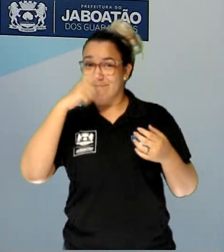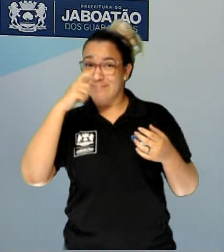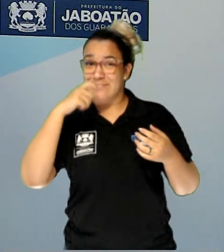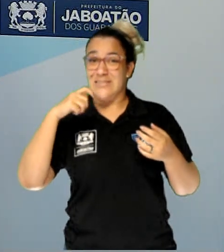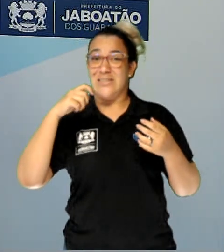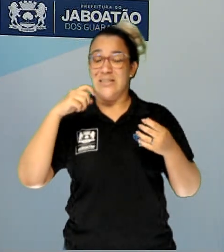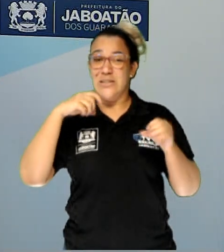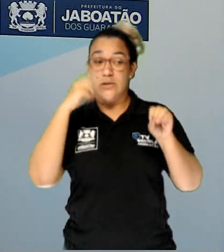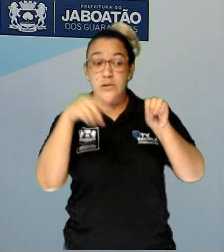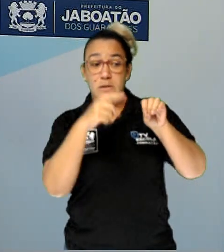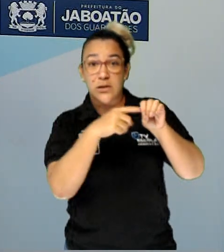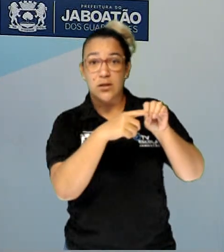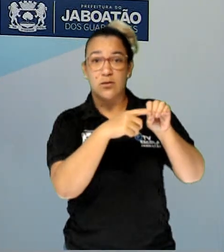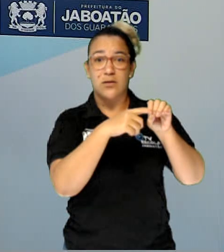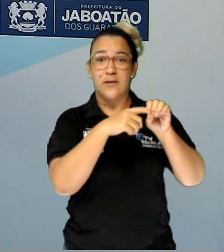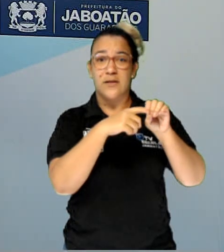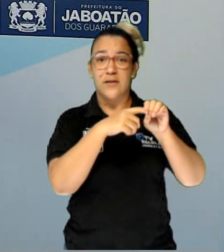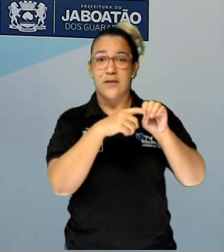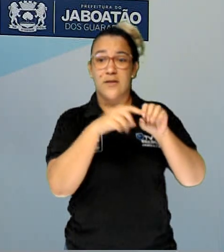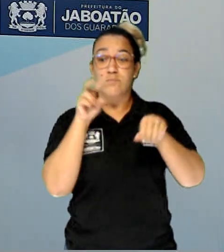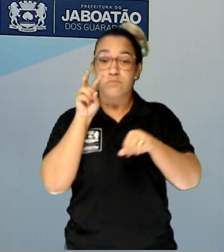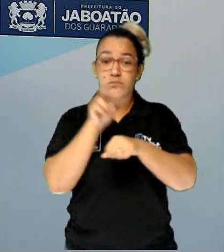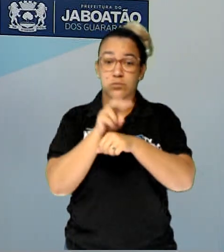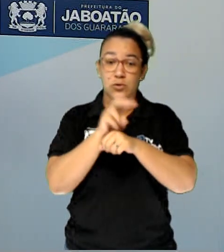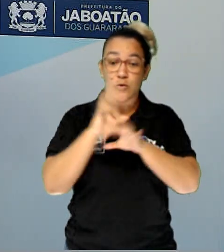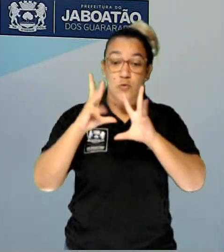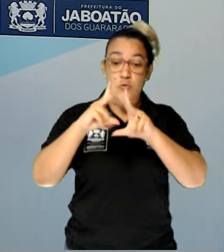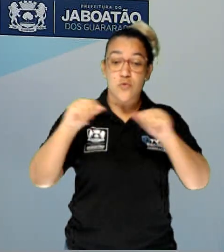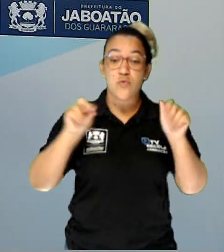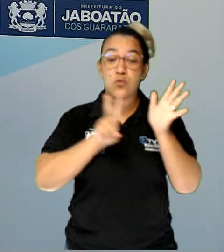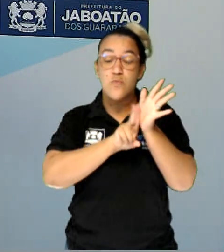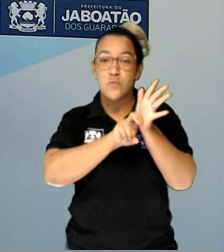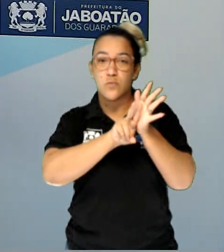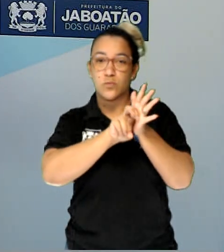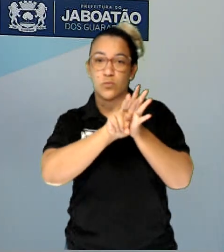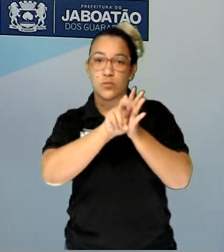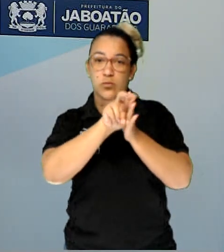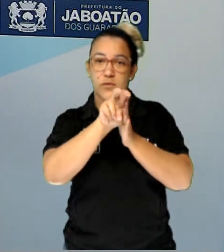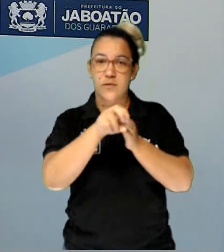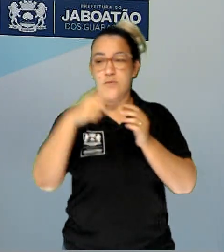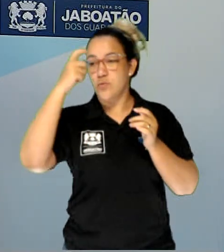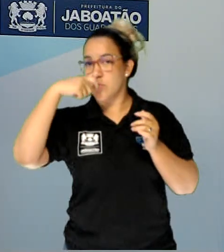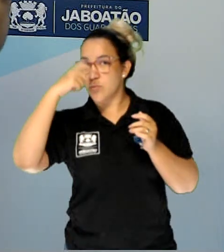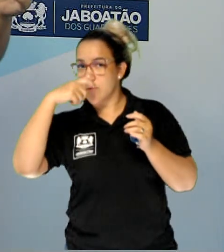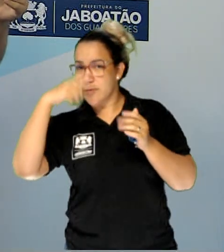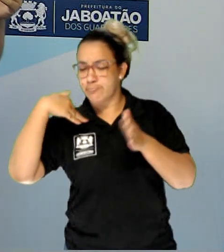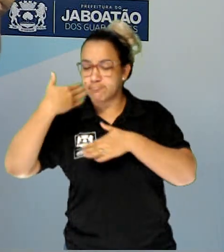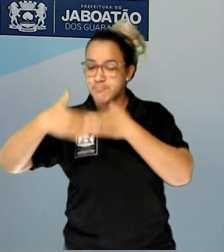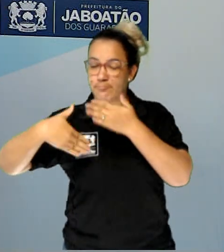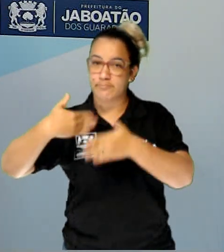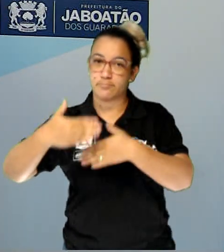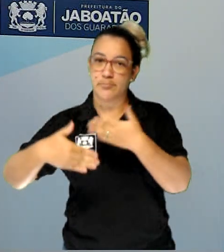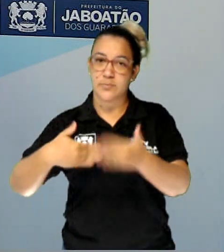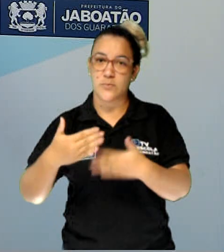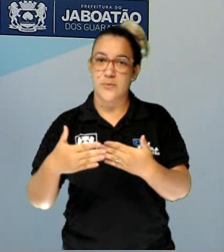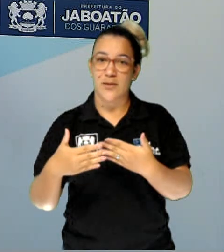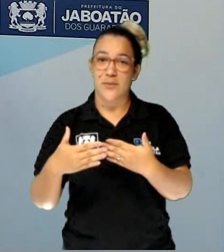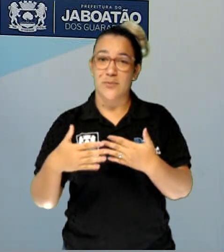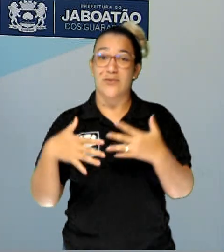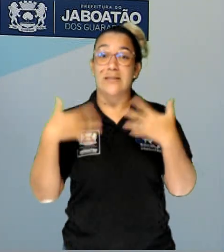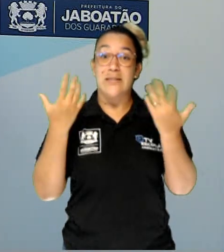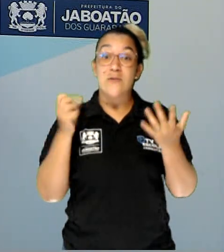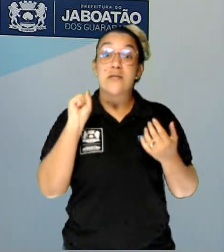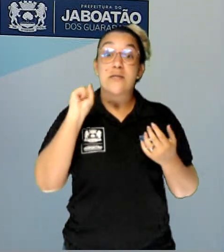especializadas que vão combater e destruir esse vírus, o vírus da gripe, com o passar do tempo. Então,